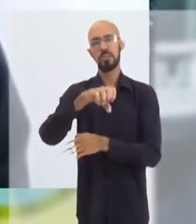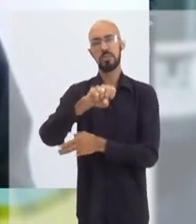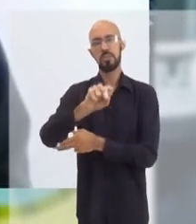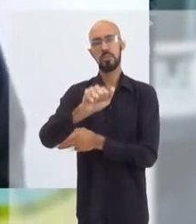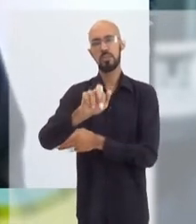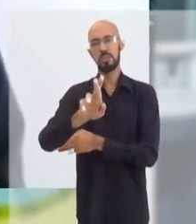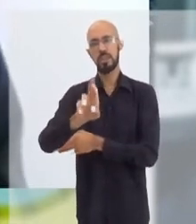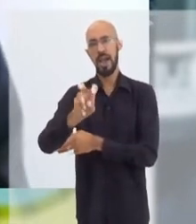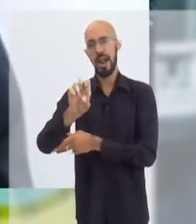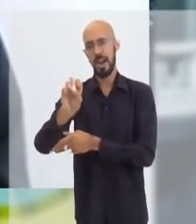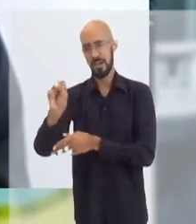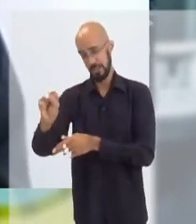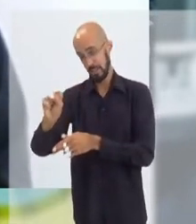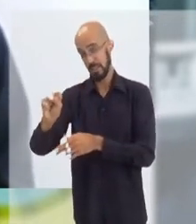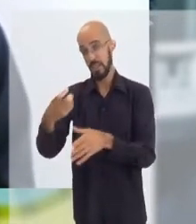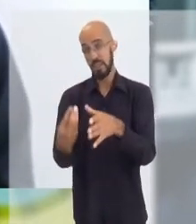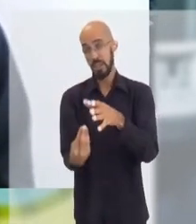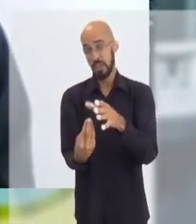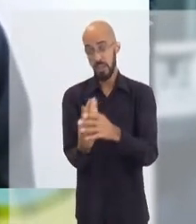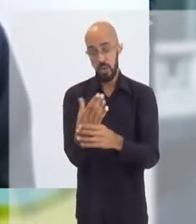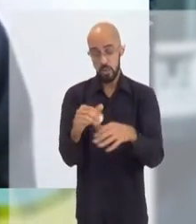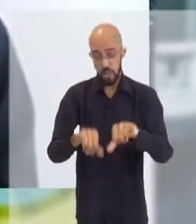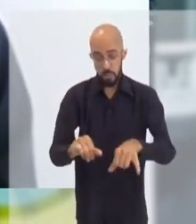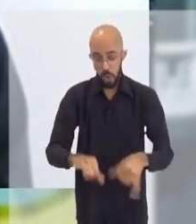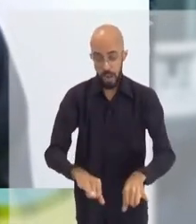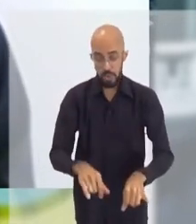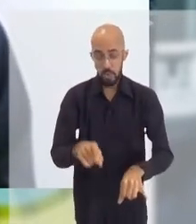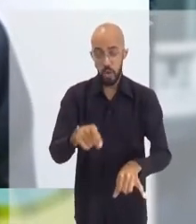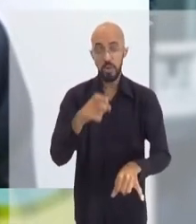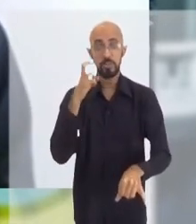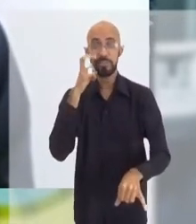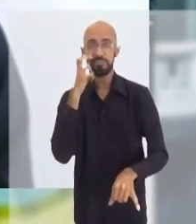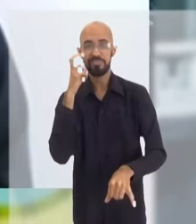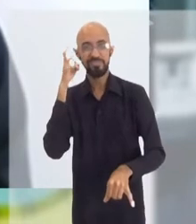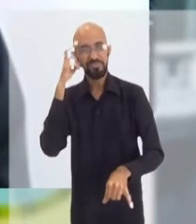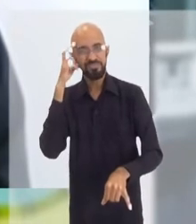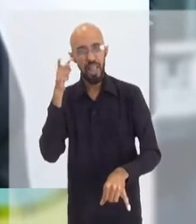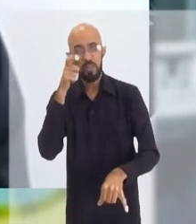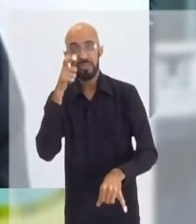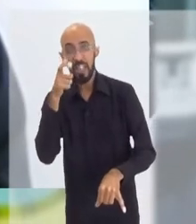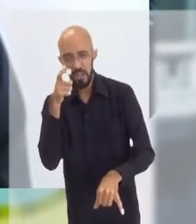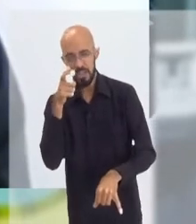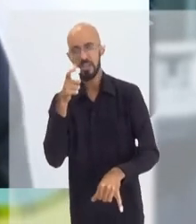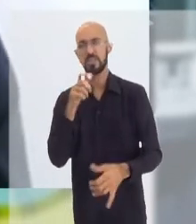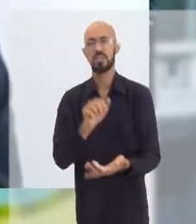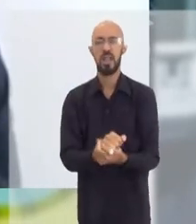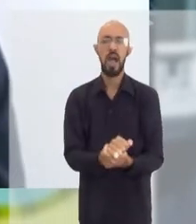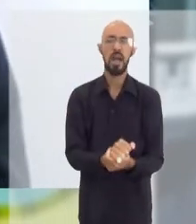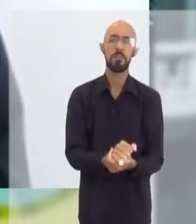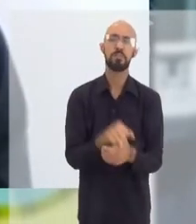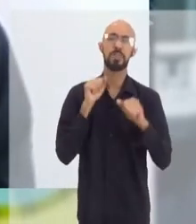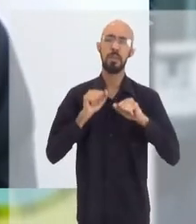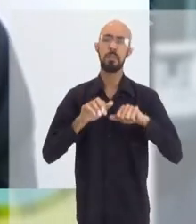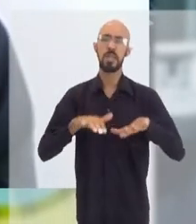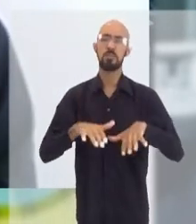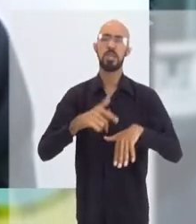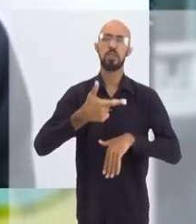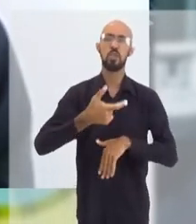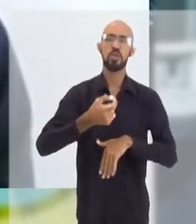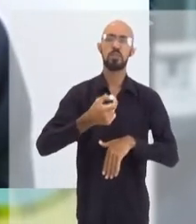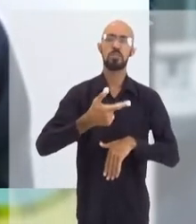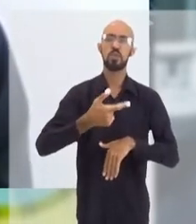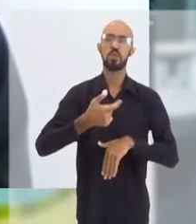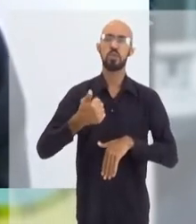que circulou motivou muitos laboratórios a produzir vacinas com essa tecnologia. Na epidemia de